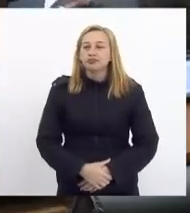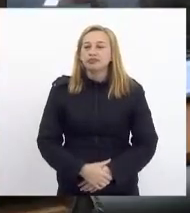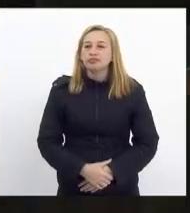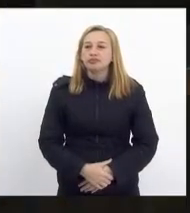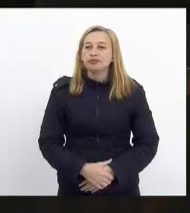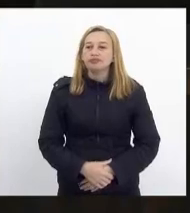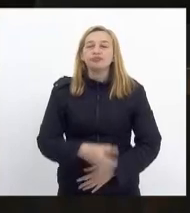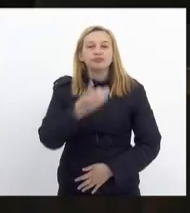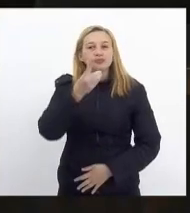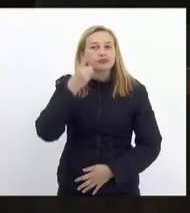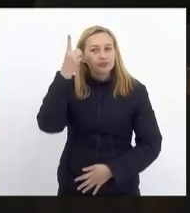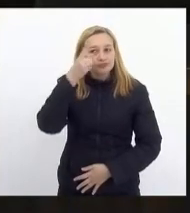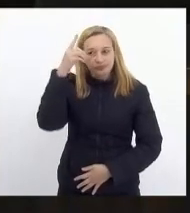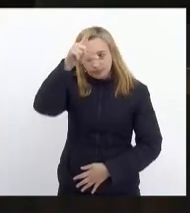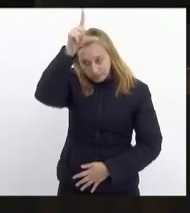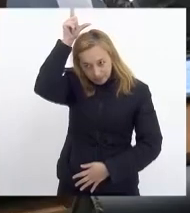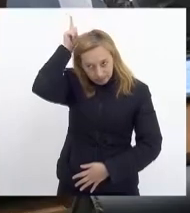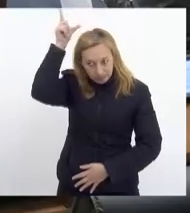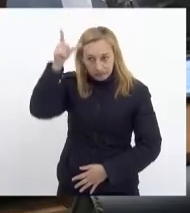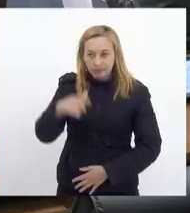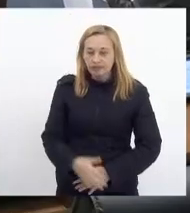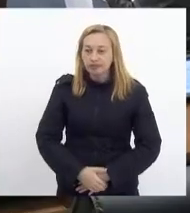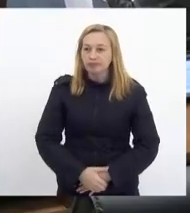Deputado Luiz Paulo.